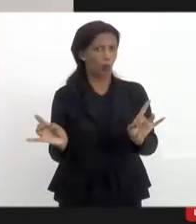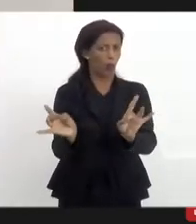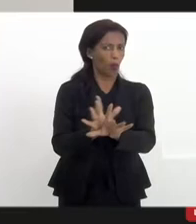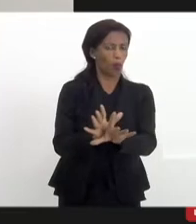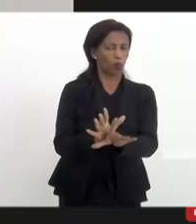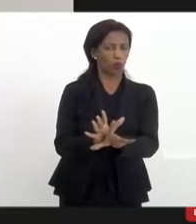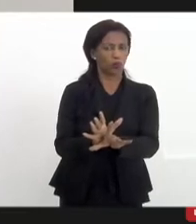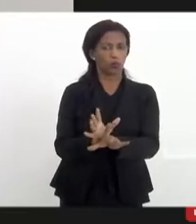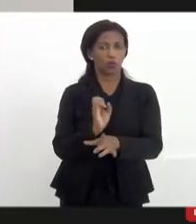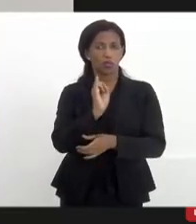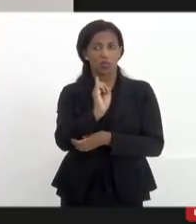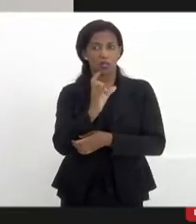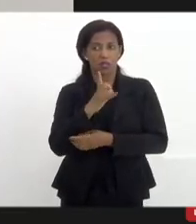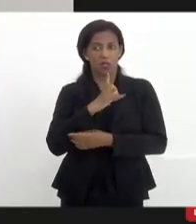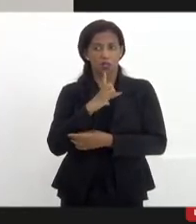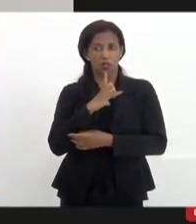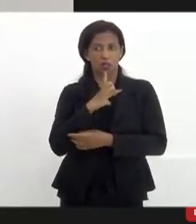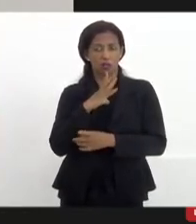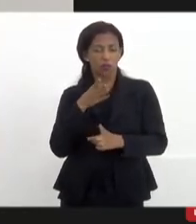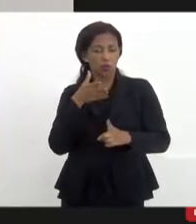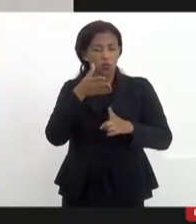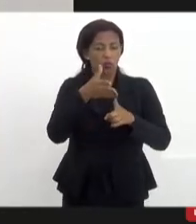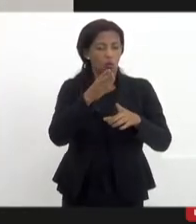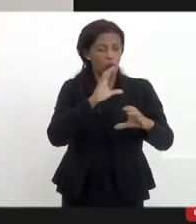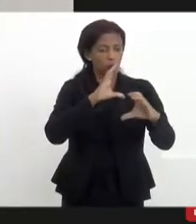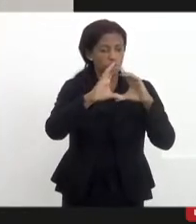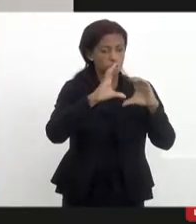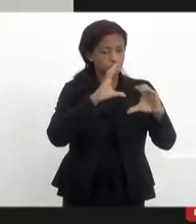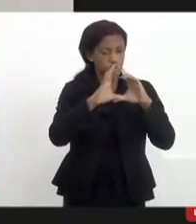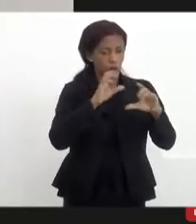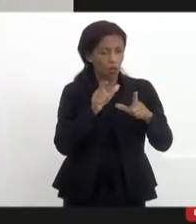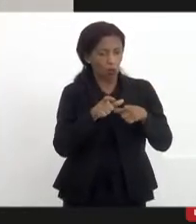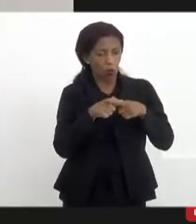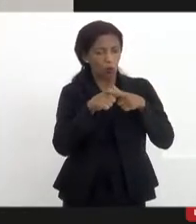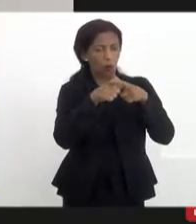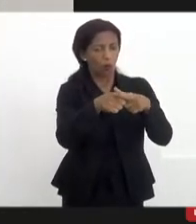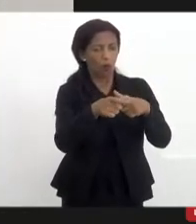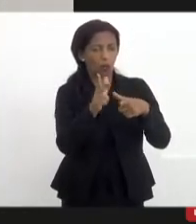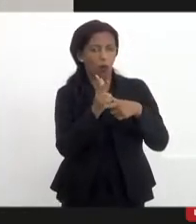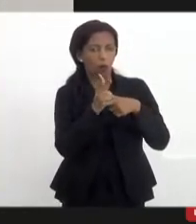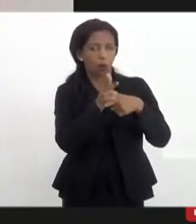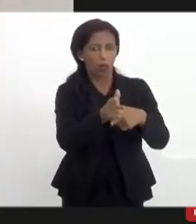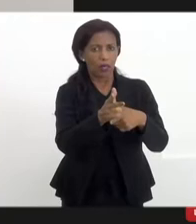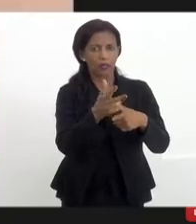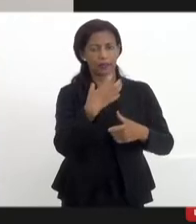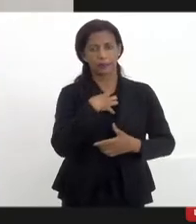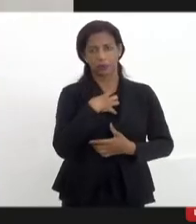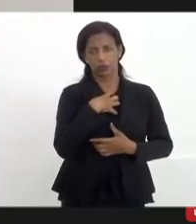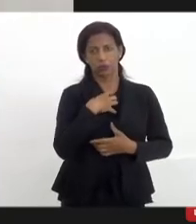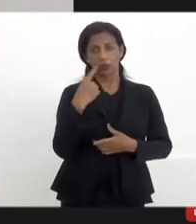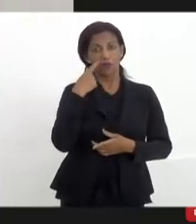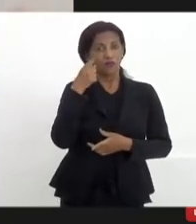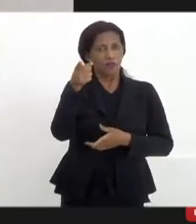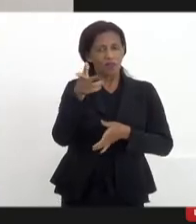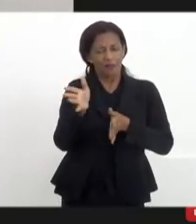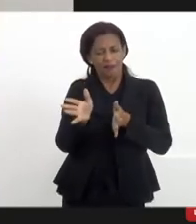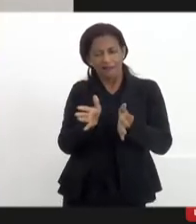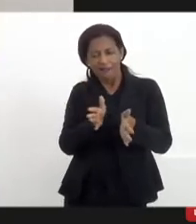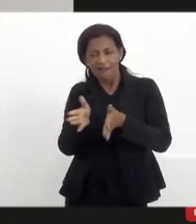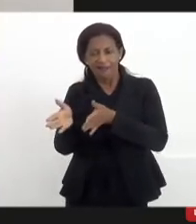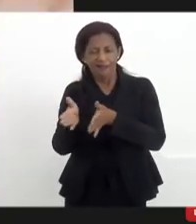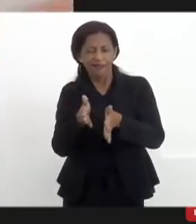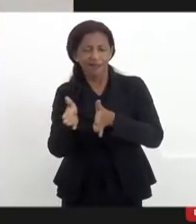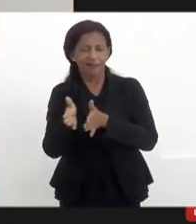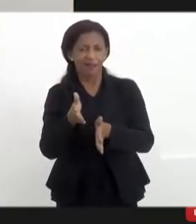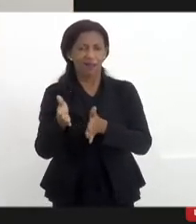se eu estivesse só no campo da comunicação comunitária nesse sentido. Então, gente está vendo novos caminhos para que a gente